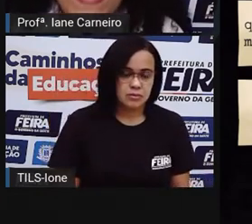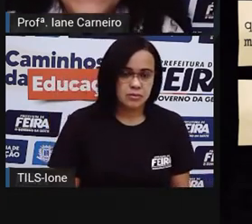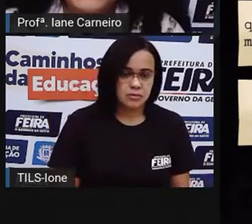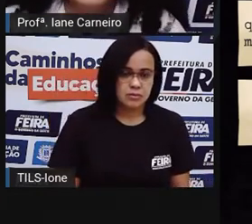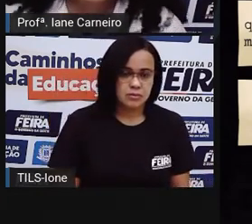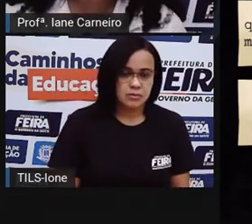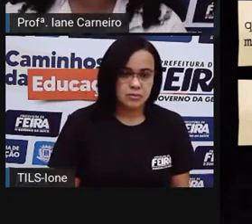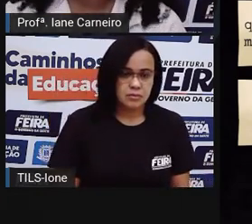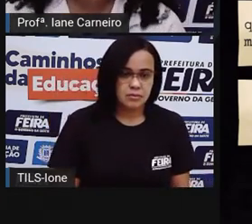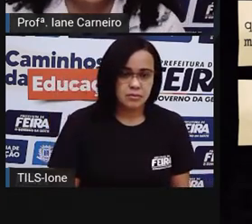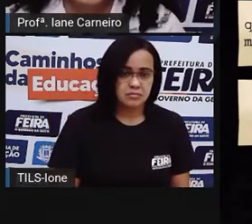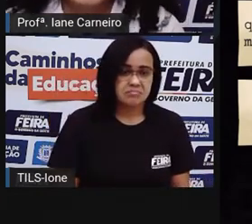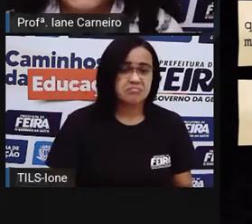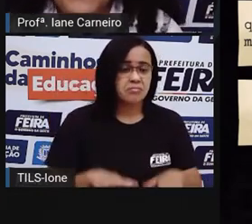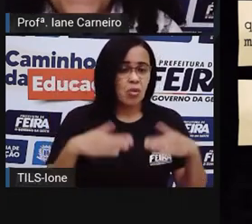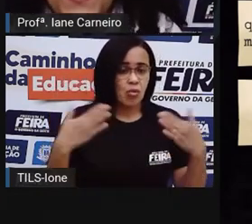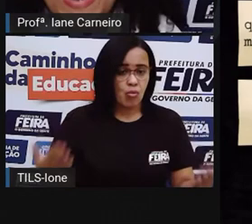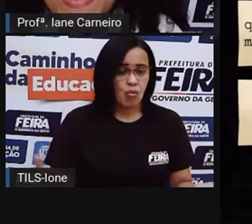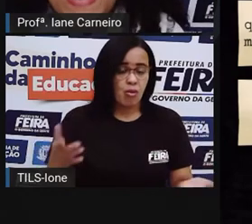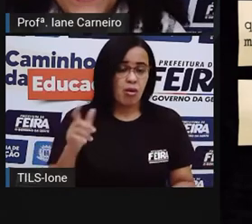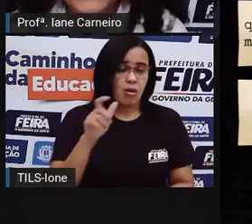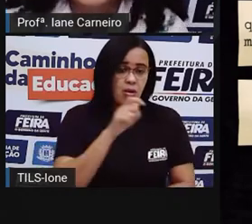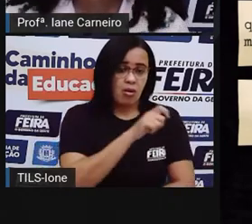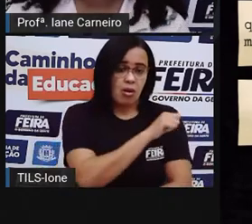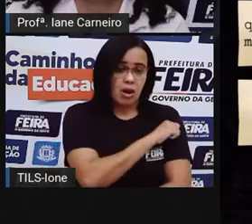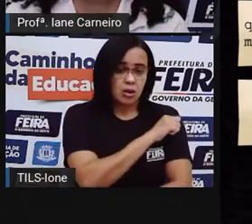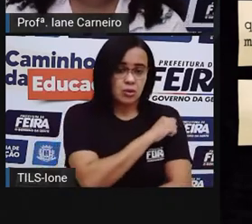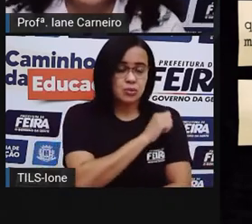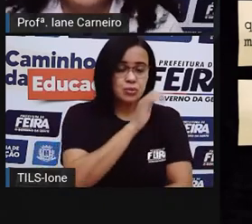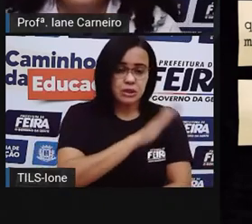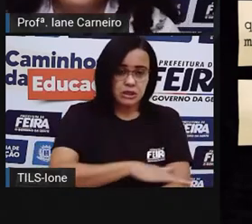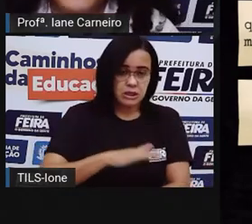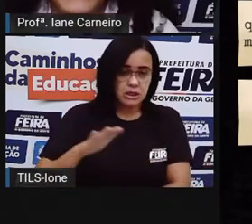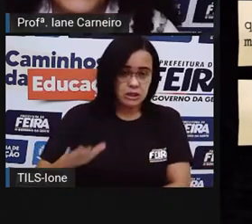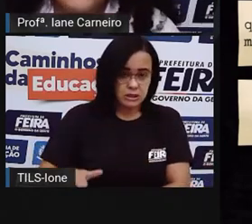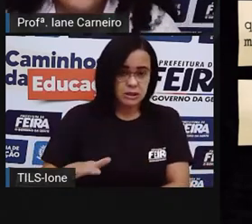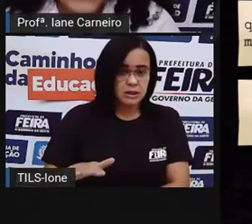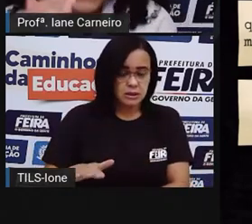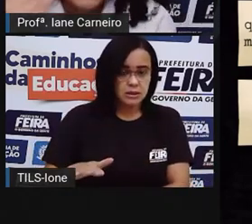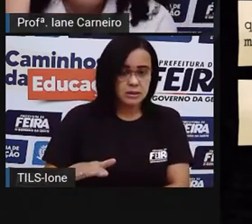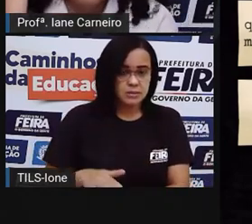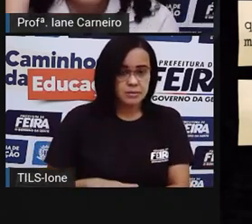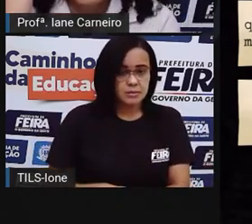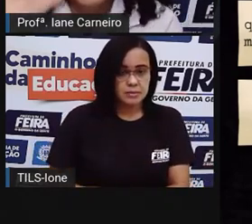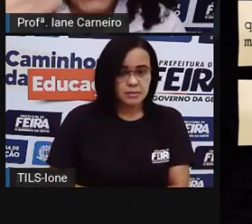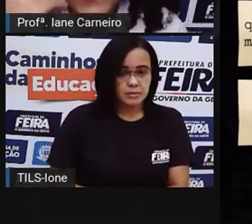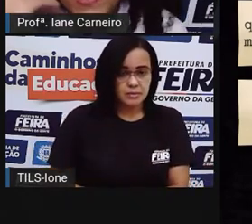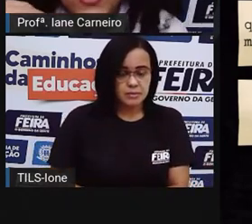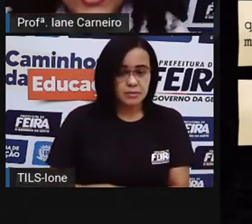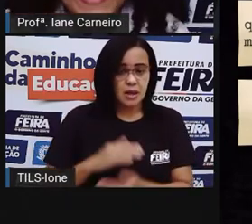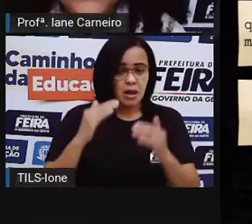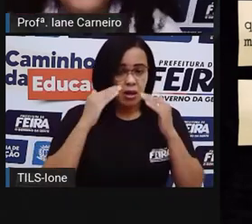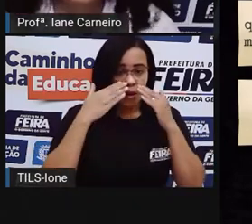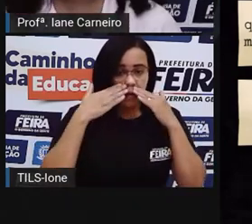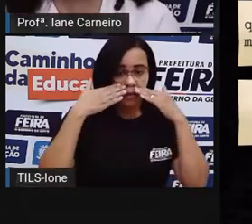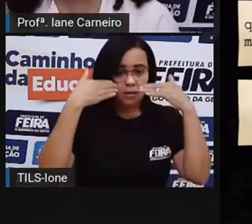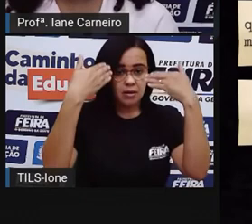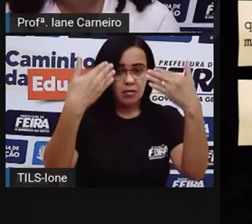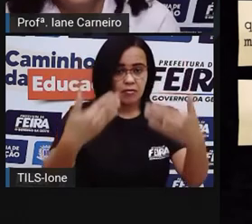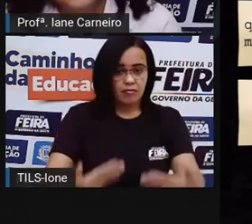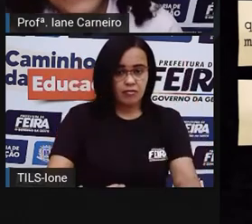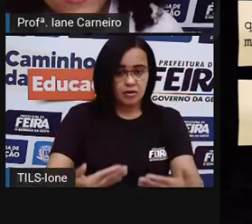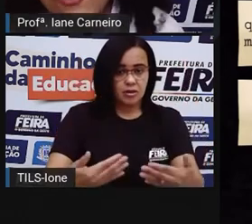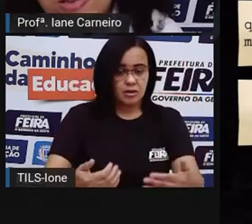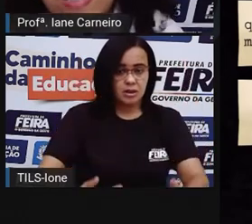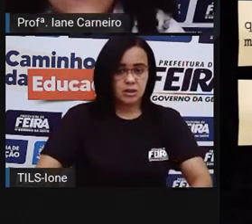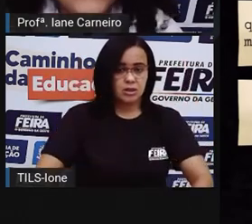Qual é a criança? Localiza pra pró aí. A criança que está, né? Na frente, assim, Da estante em que